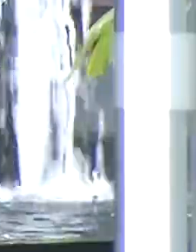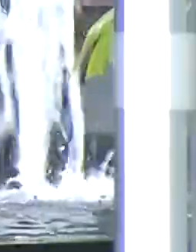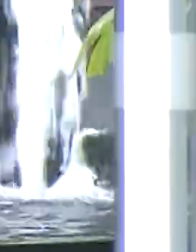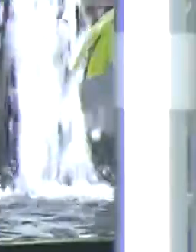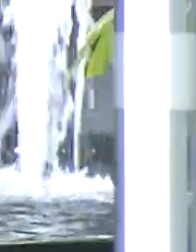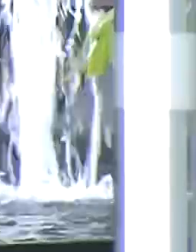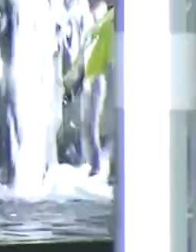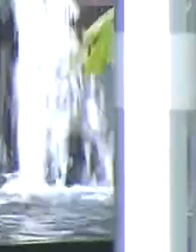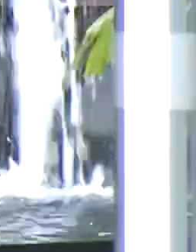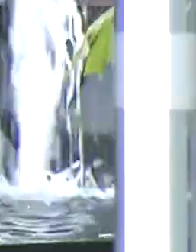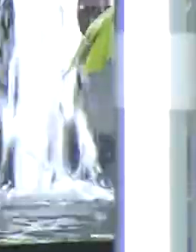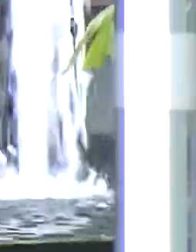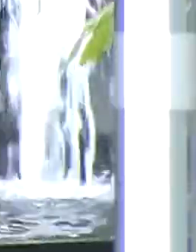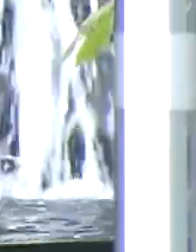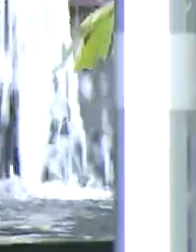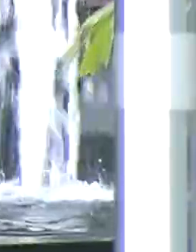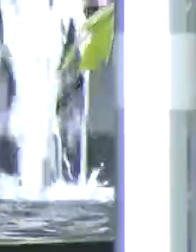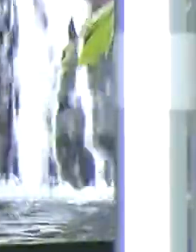fica por aqui.